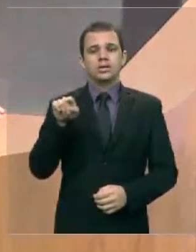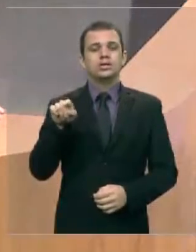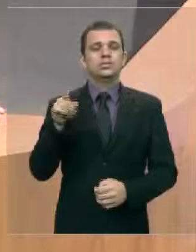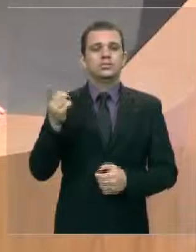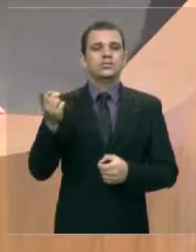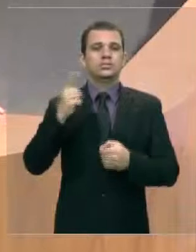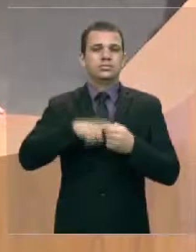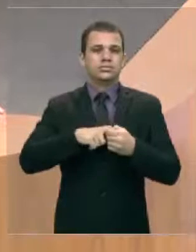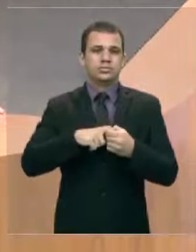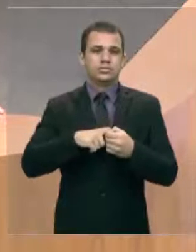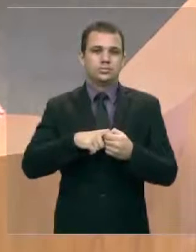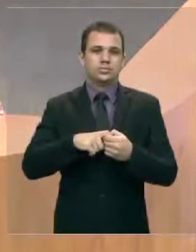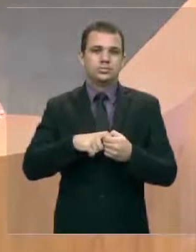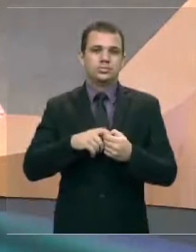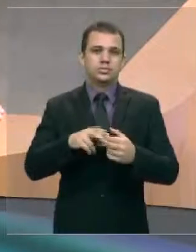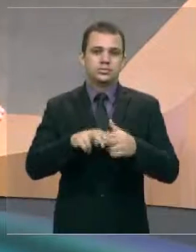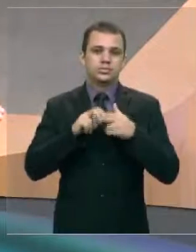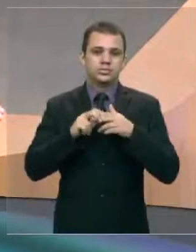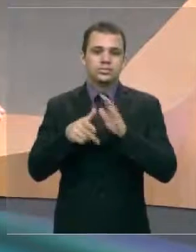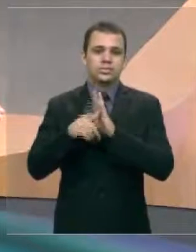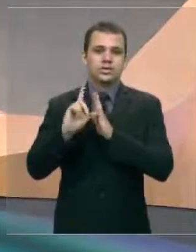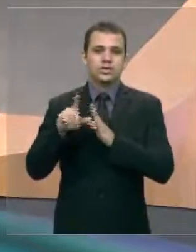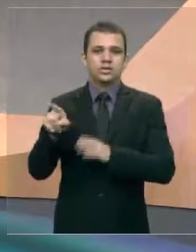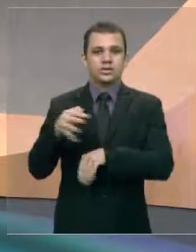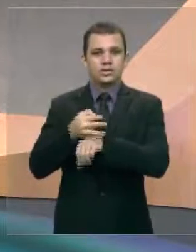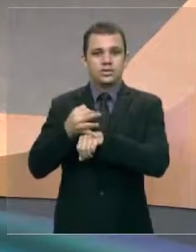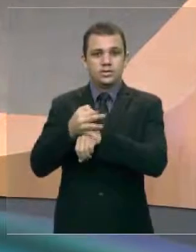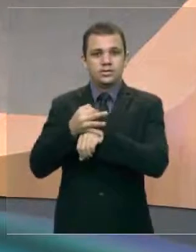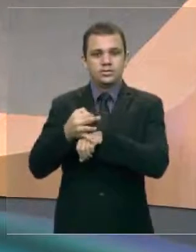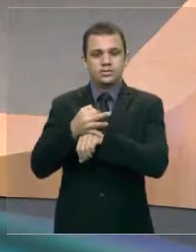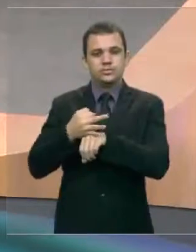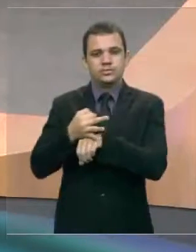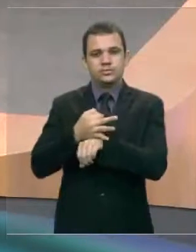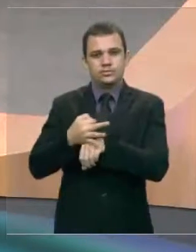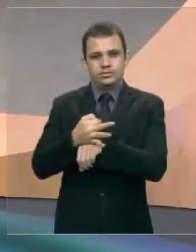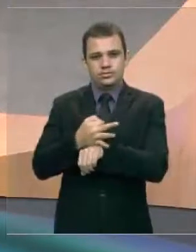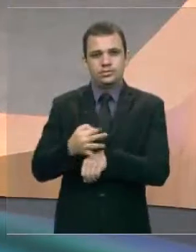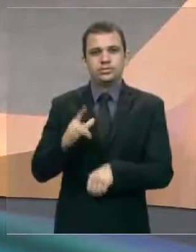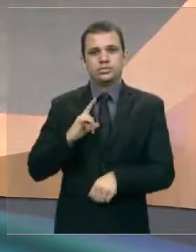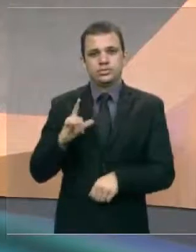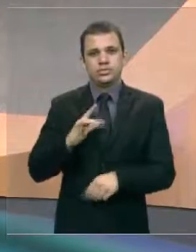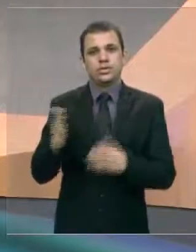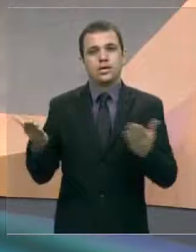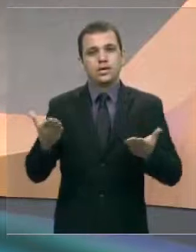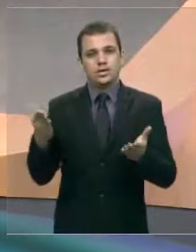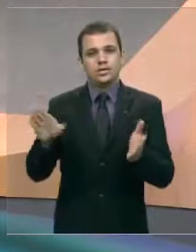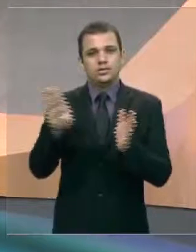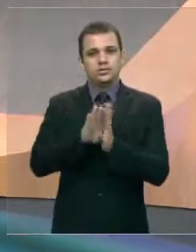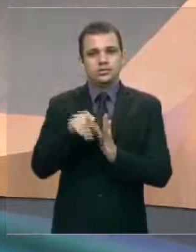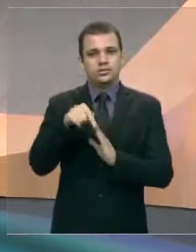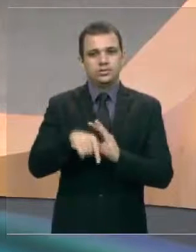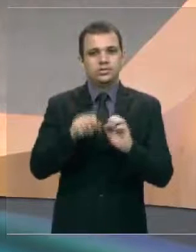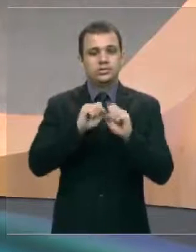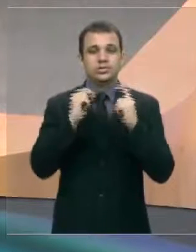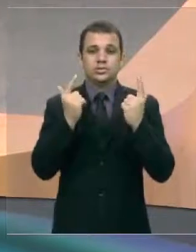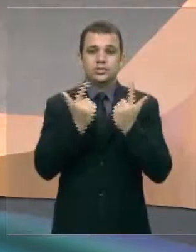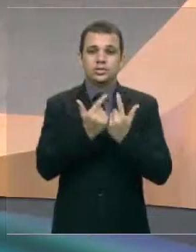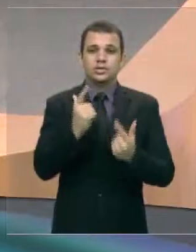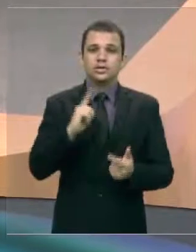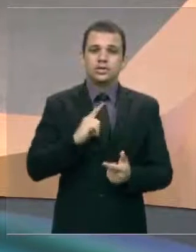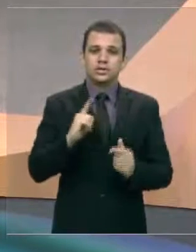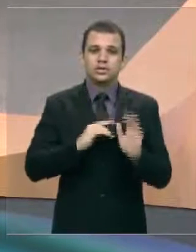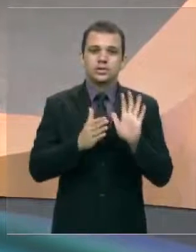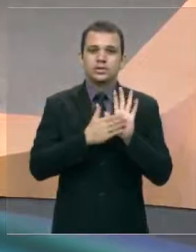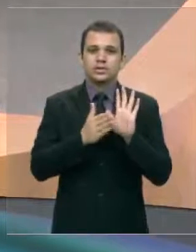merecida férias e já chegou aqui nos trazendo um bocado da